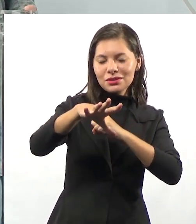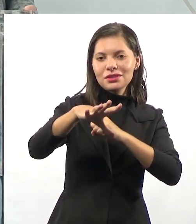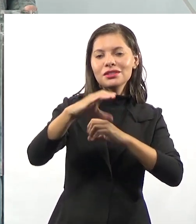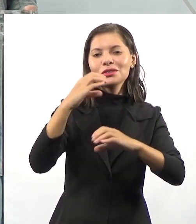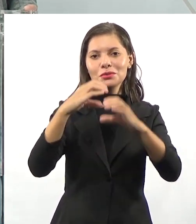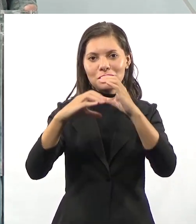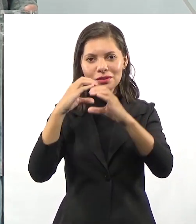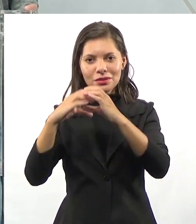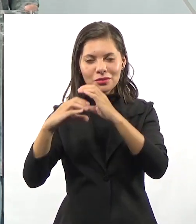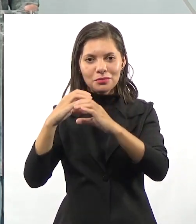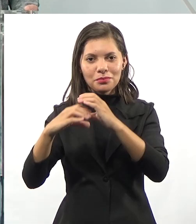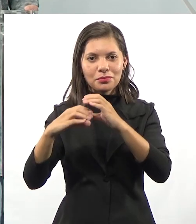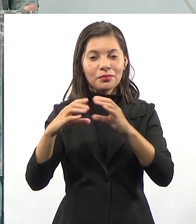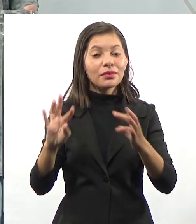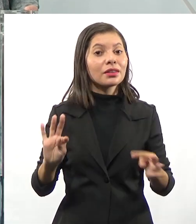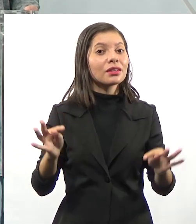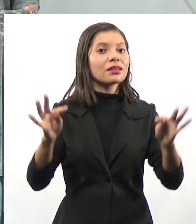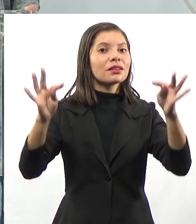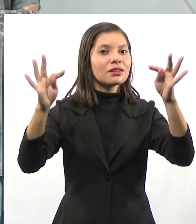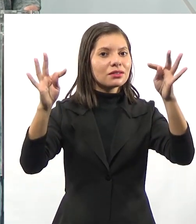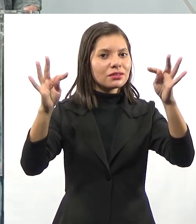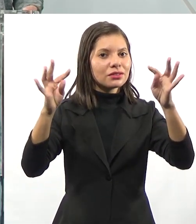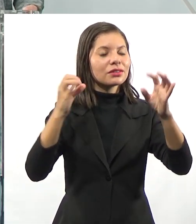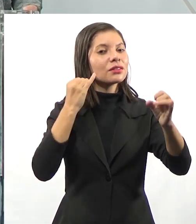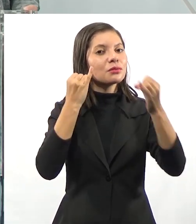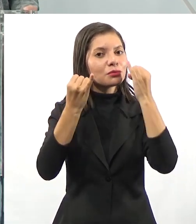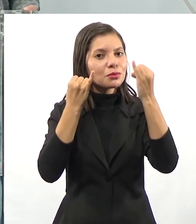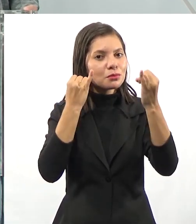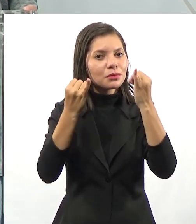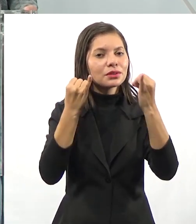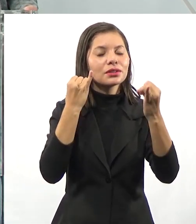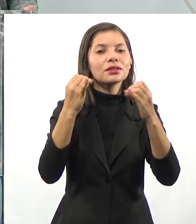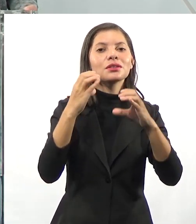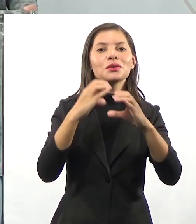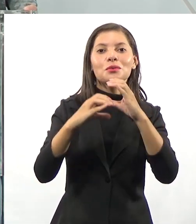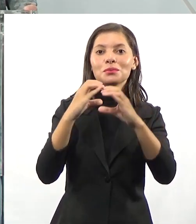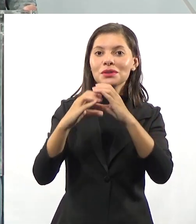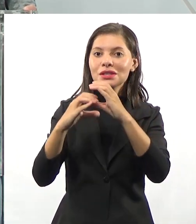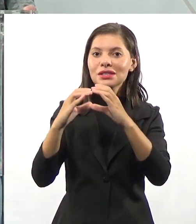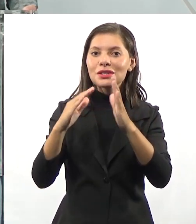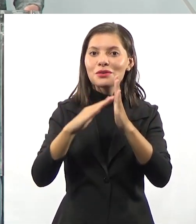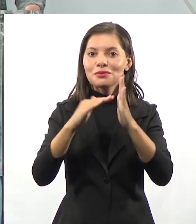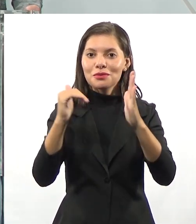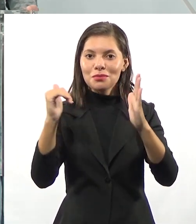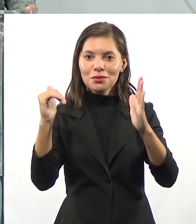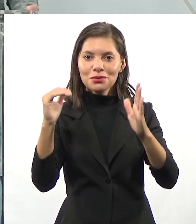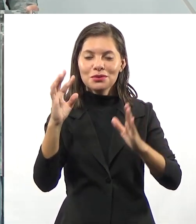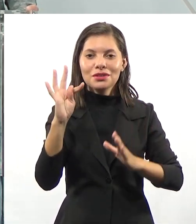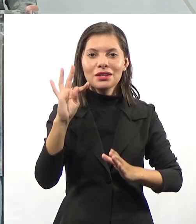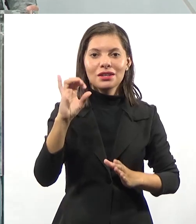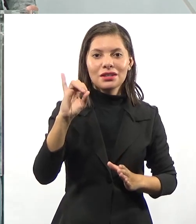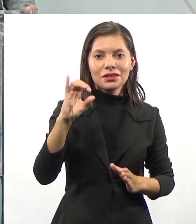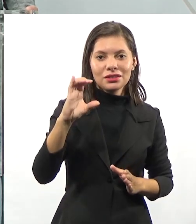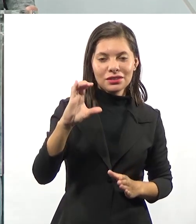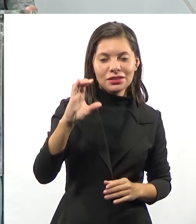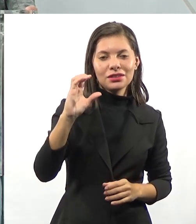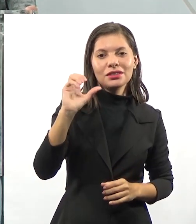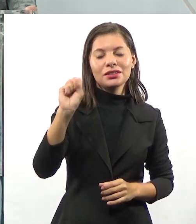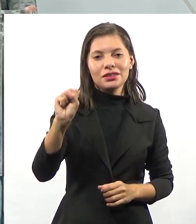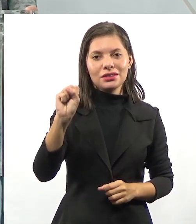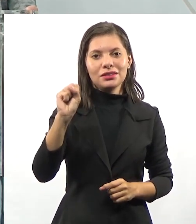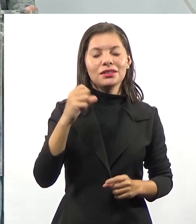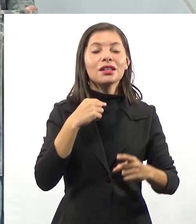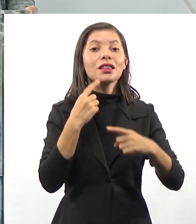nas mídias de comunicação, nas tecnologias da informação e comunicação, as famosas TICs.